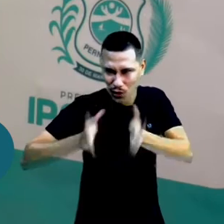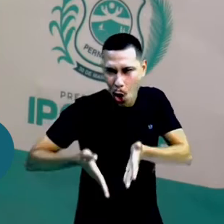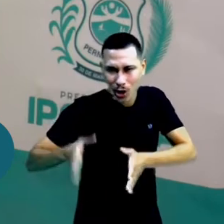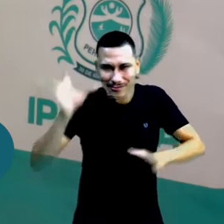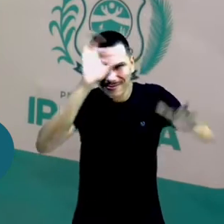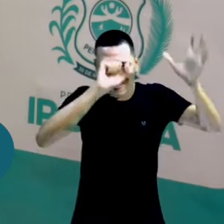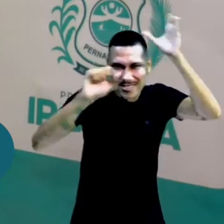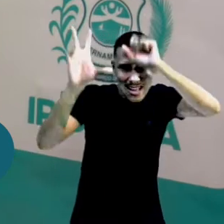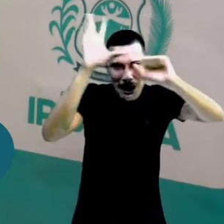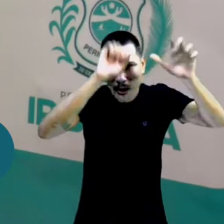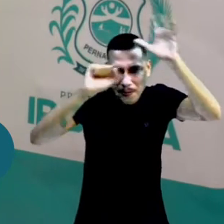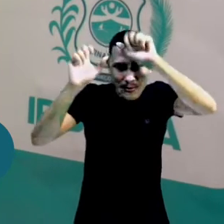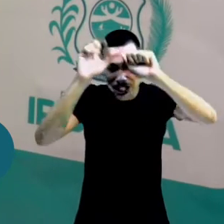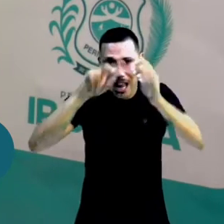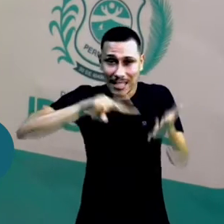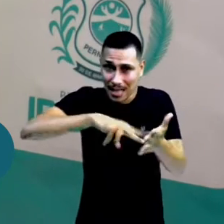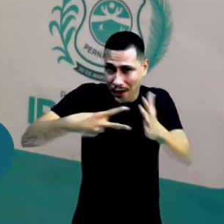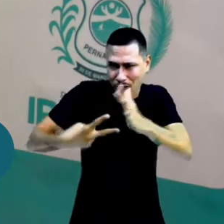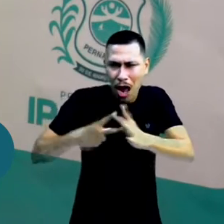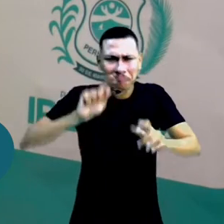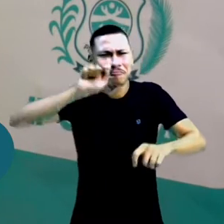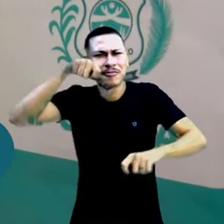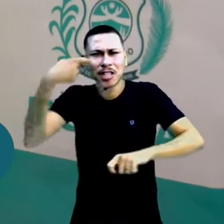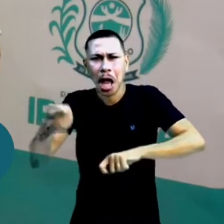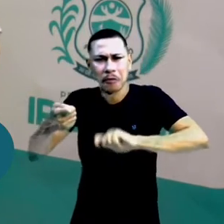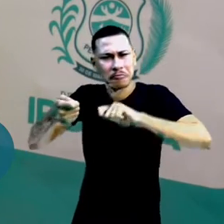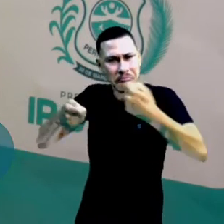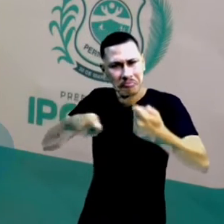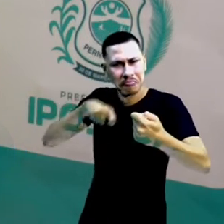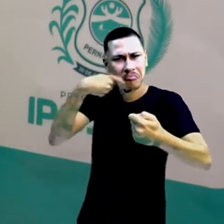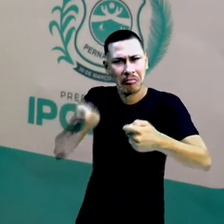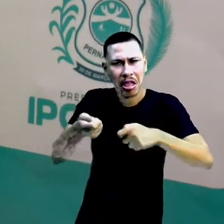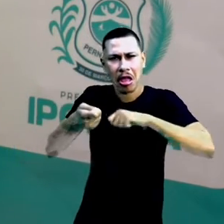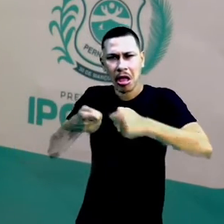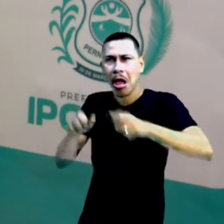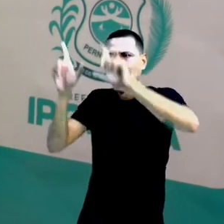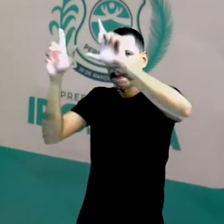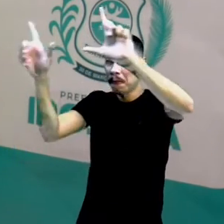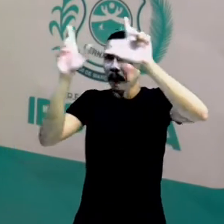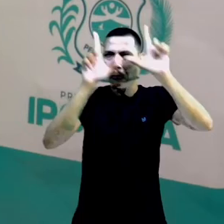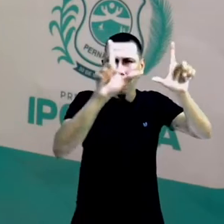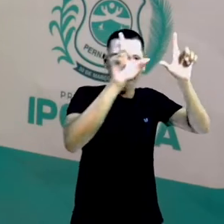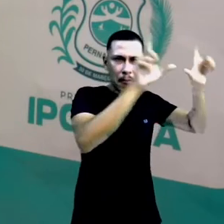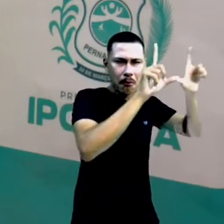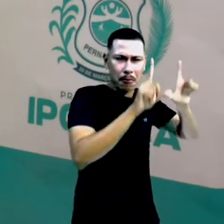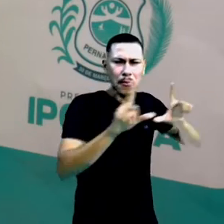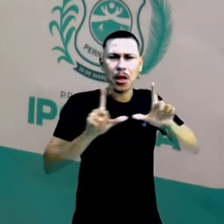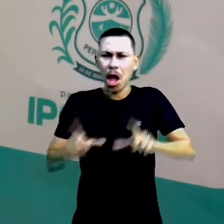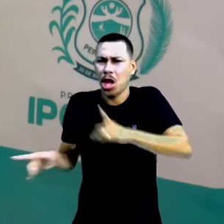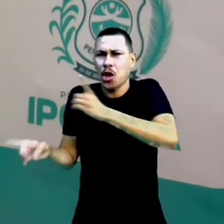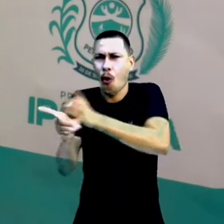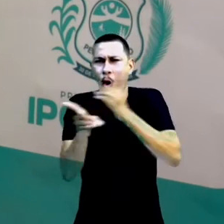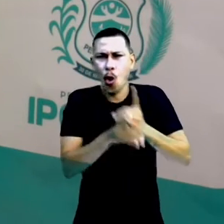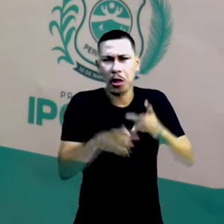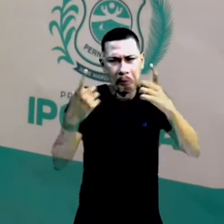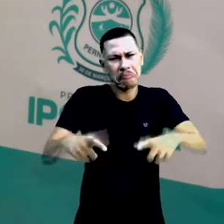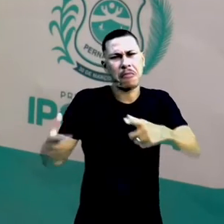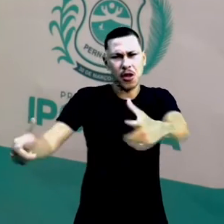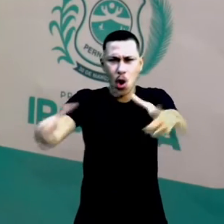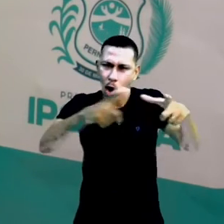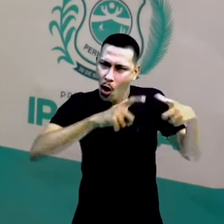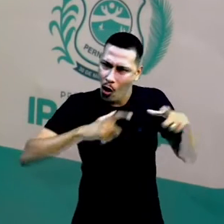Hoje vamos aprender sobre o significado dos símbolos que encontramos em diferentes lugares e espaços,